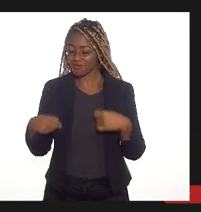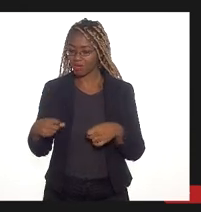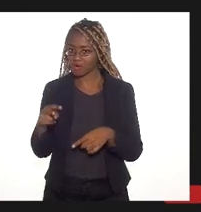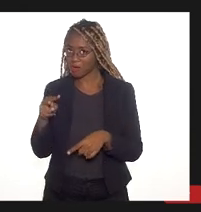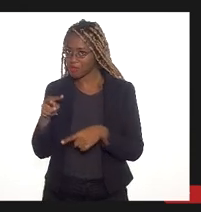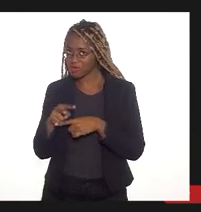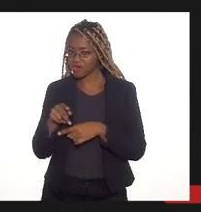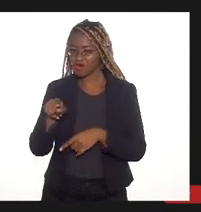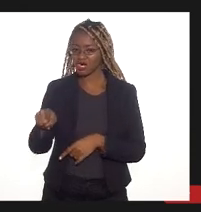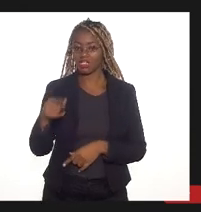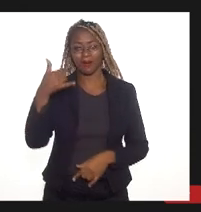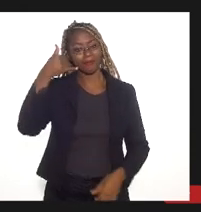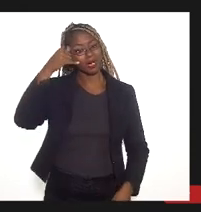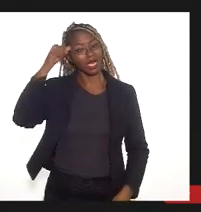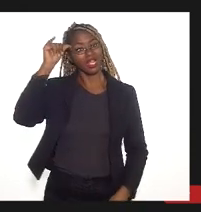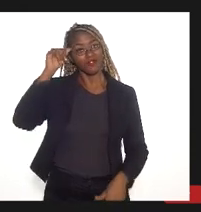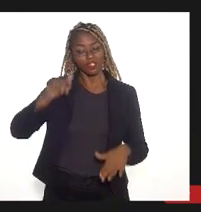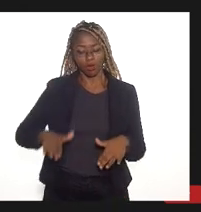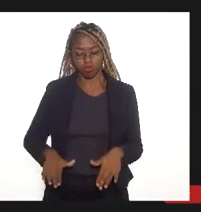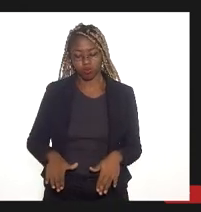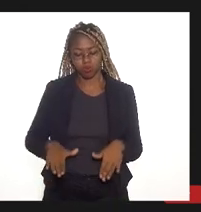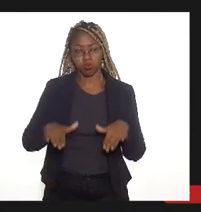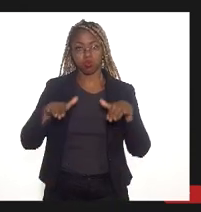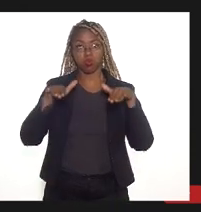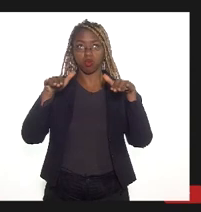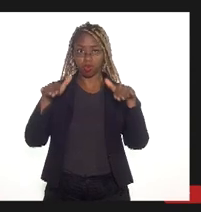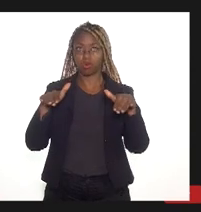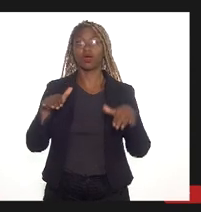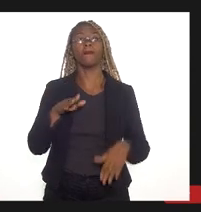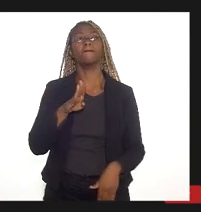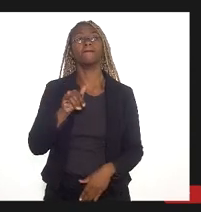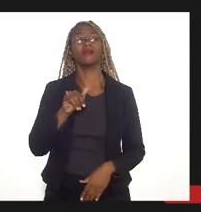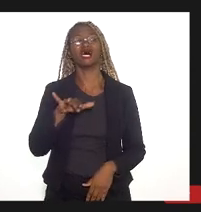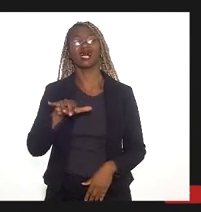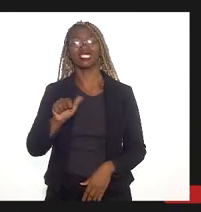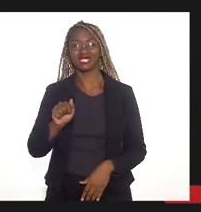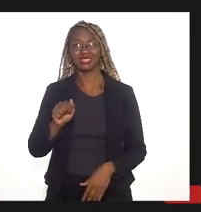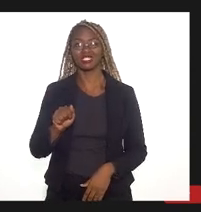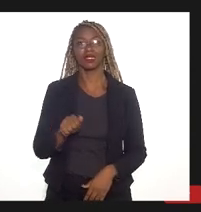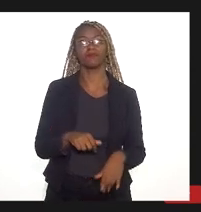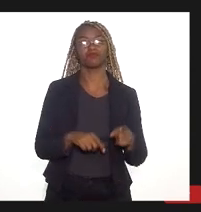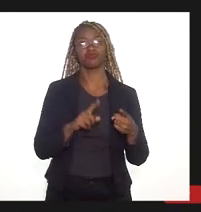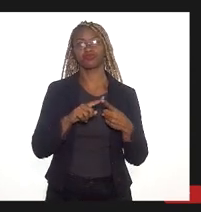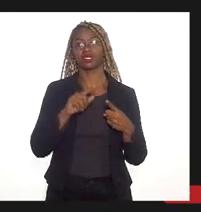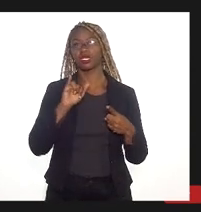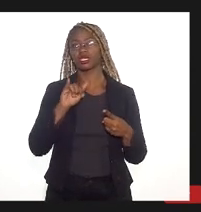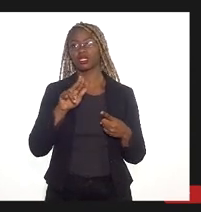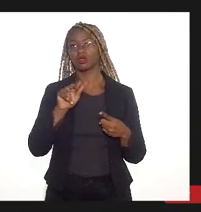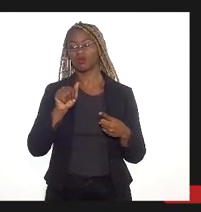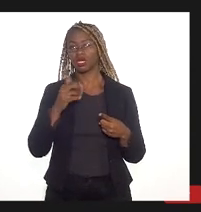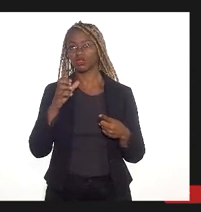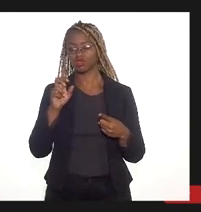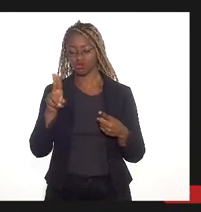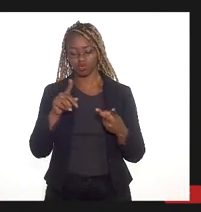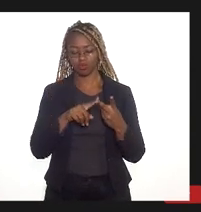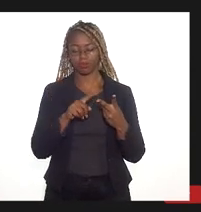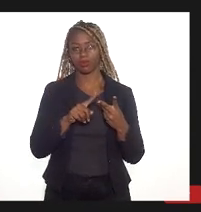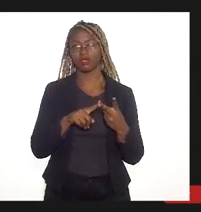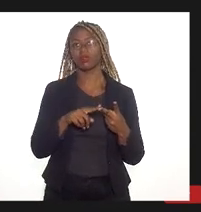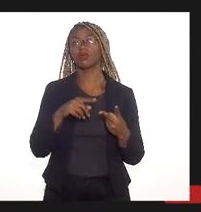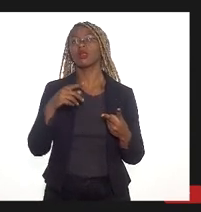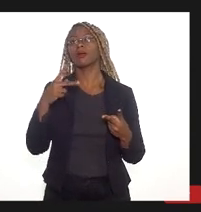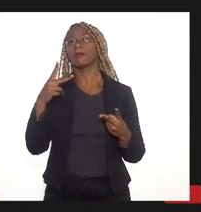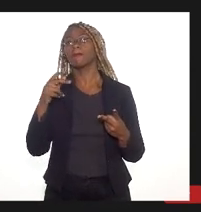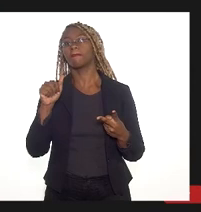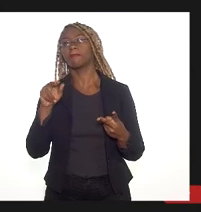para se evitar enchentes. Nas bacias do Iguaçu, Pavuna, Meriti. Iguaçu, Sarapuí, Pavuna,